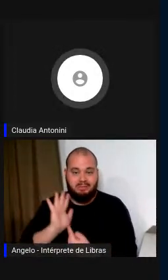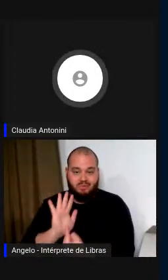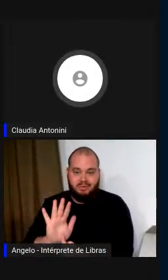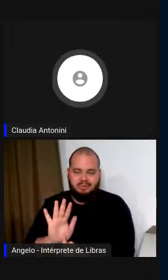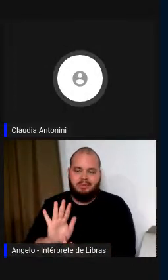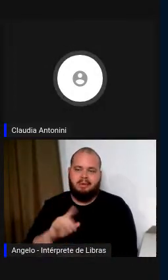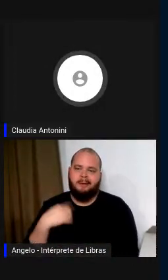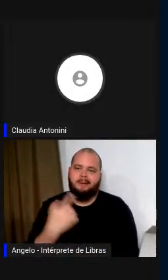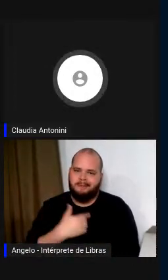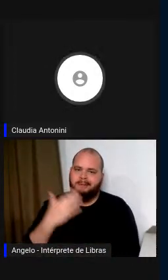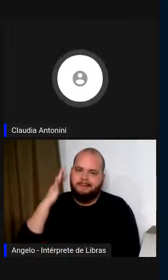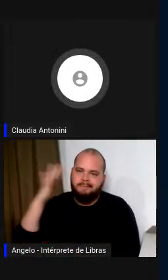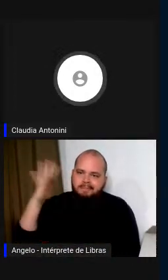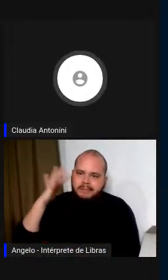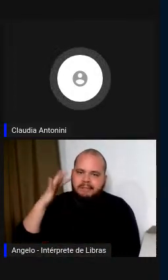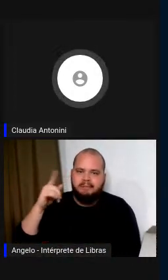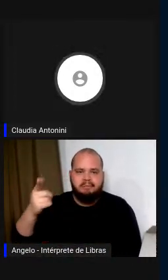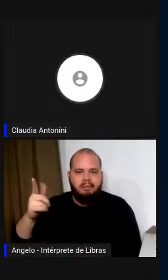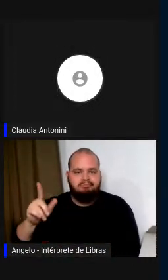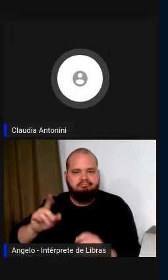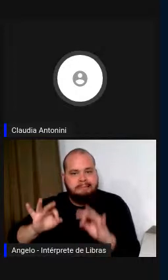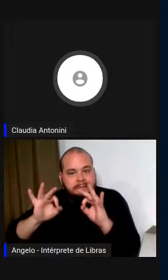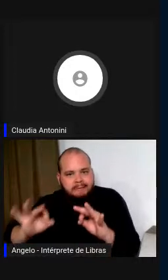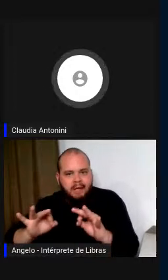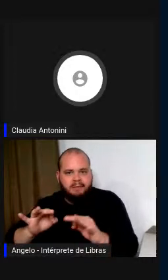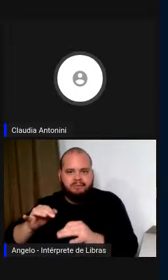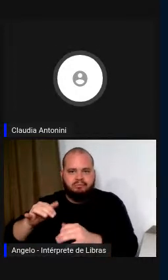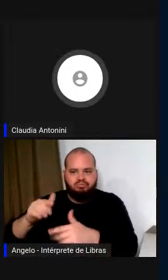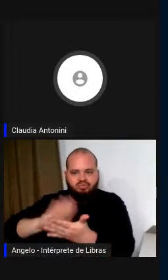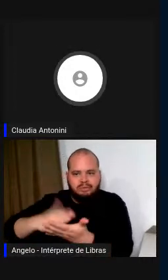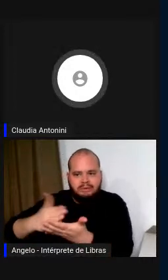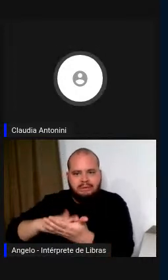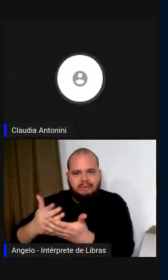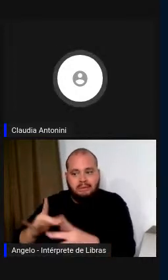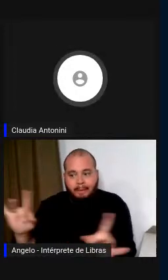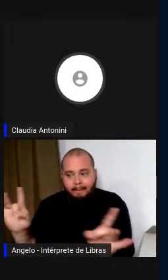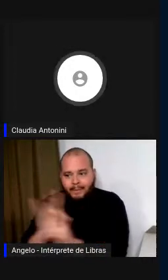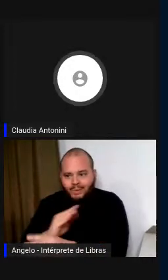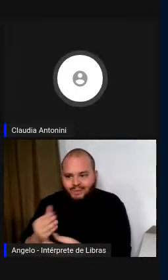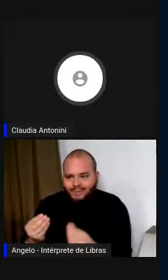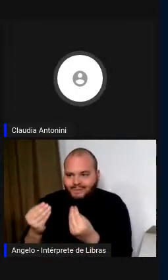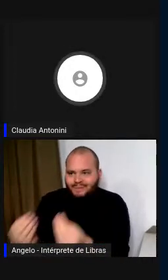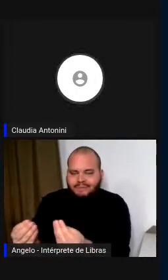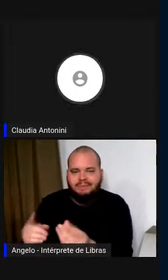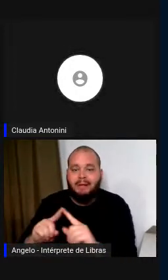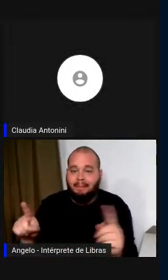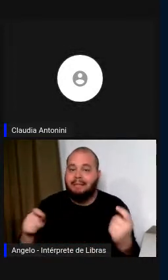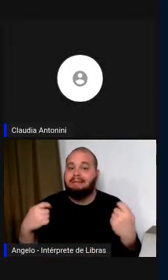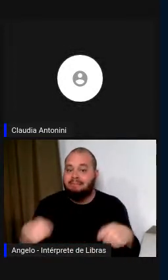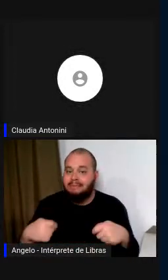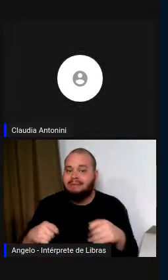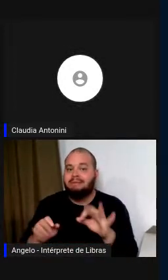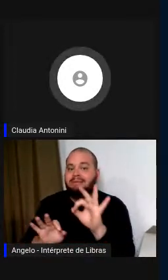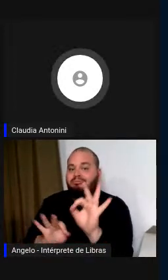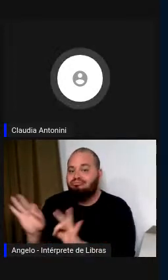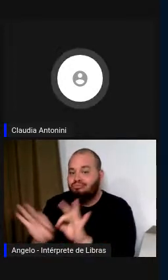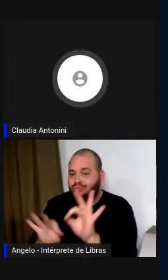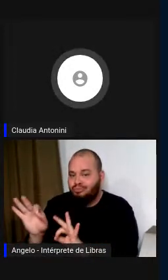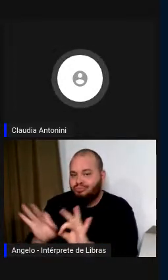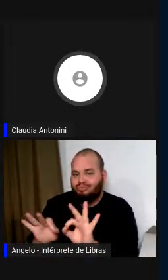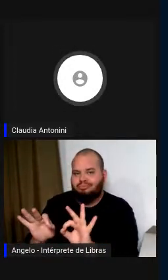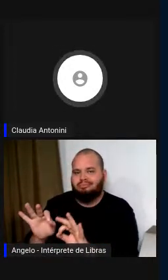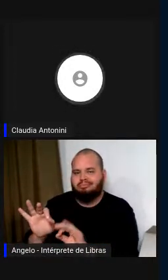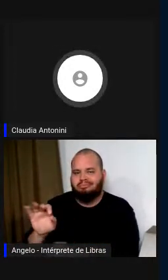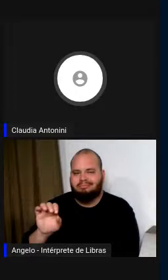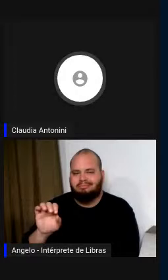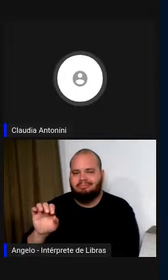um produto realmente finalizado, este layout deverá ser personalizável. O usuário